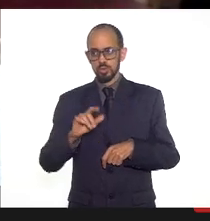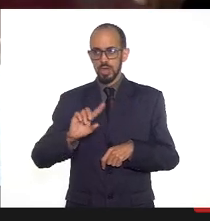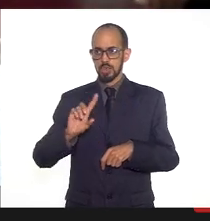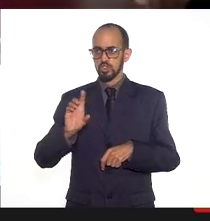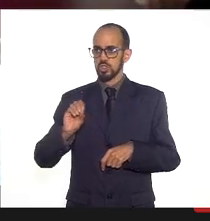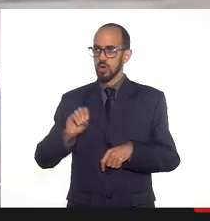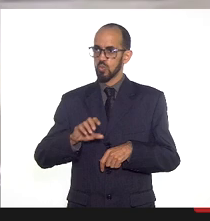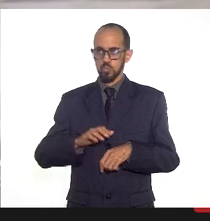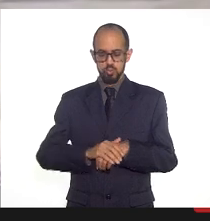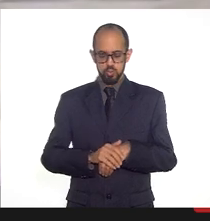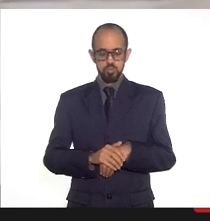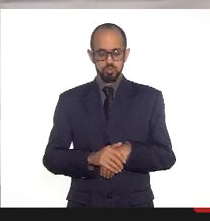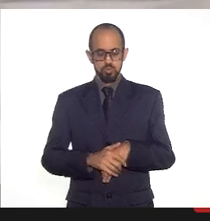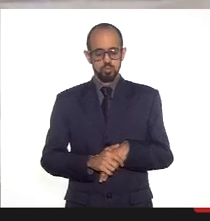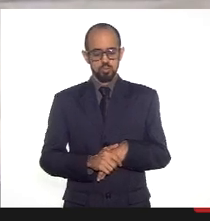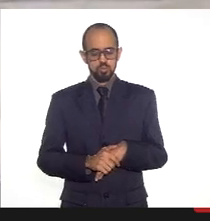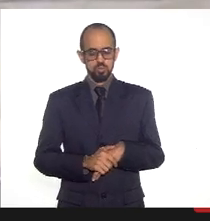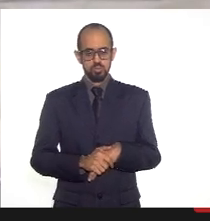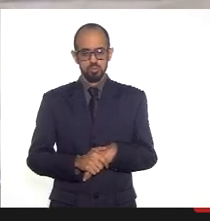Com certeza.